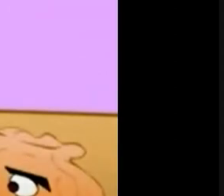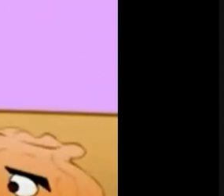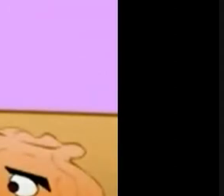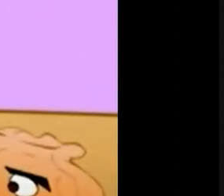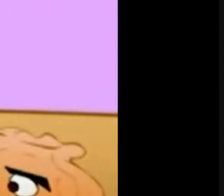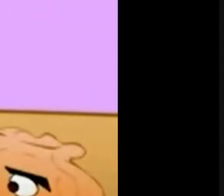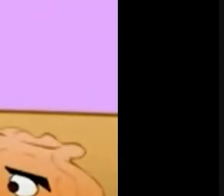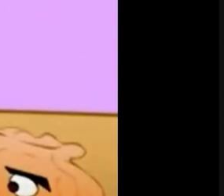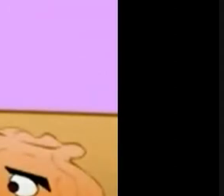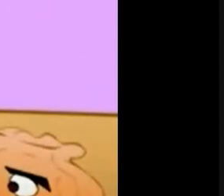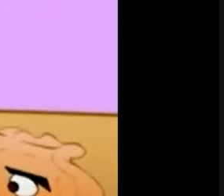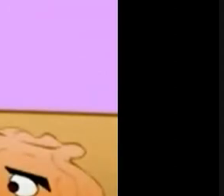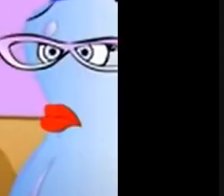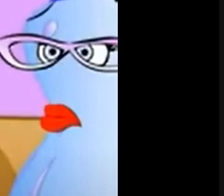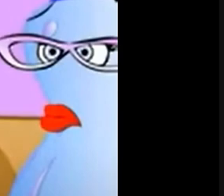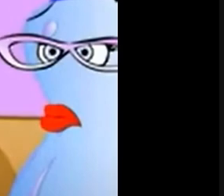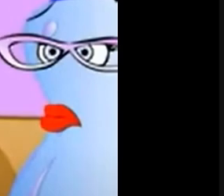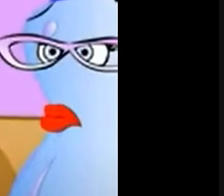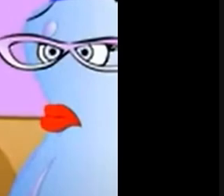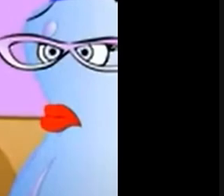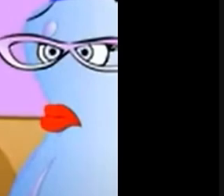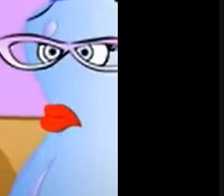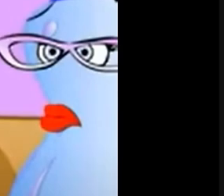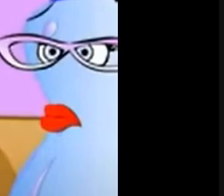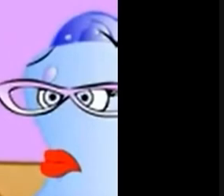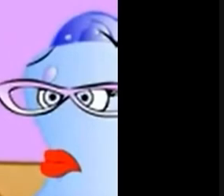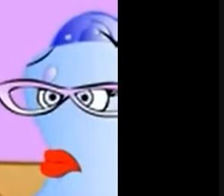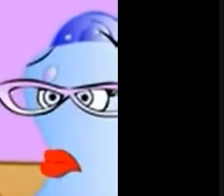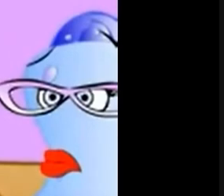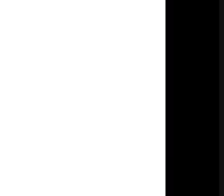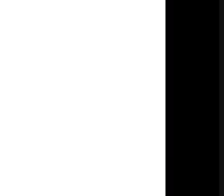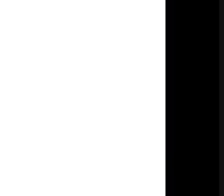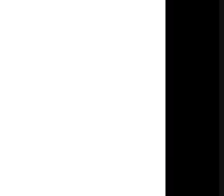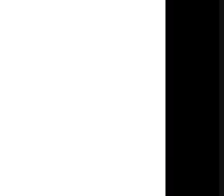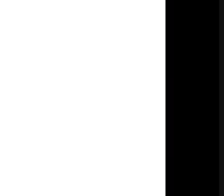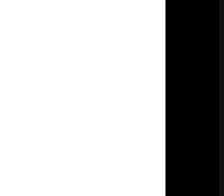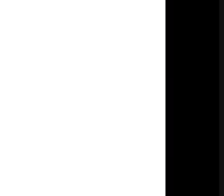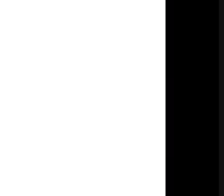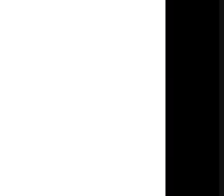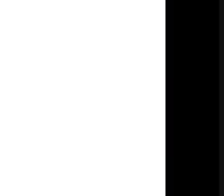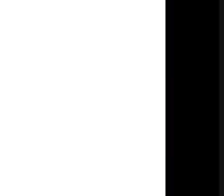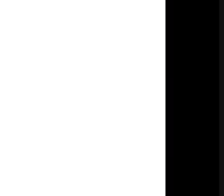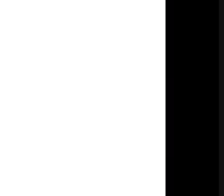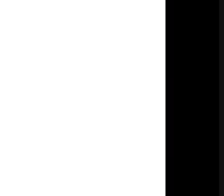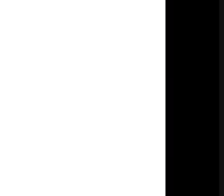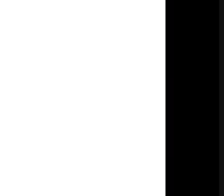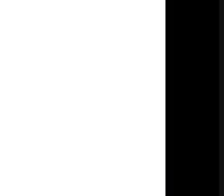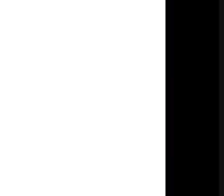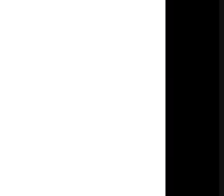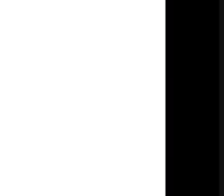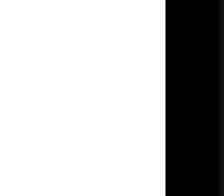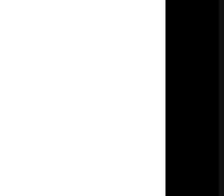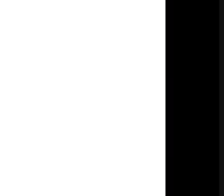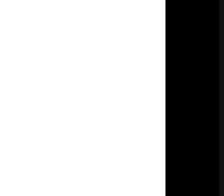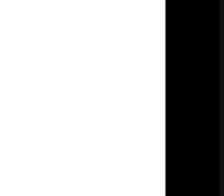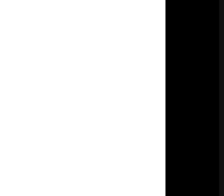que é possível. Ai, seria tão bom. Não iríamos mais questionar.